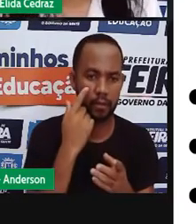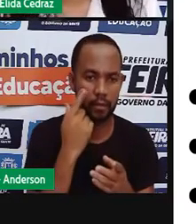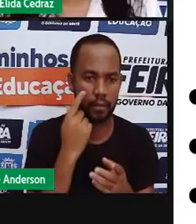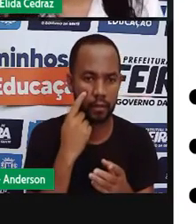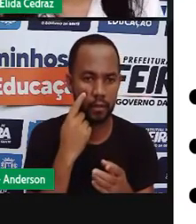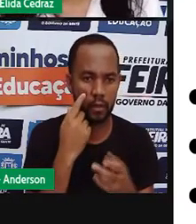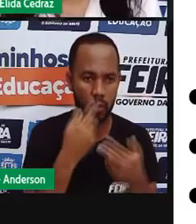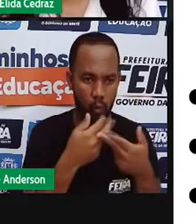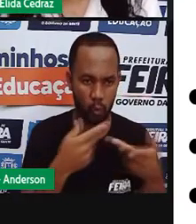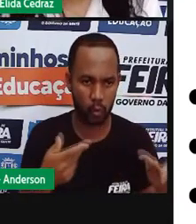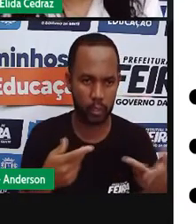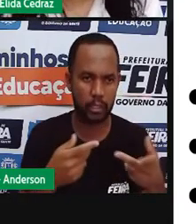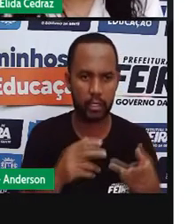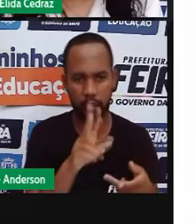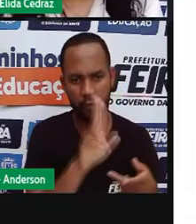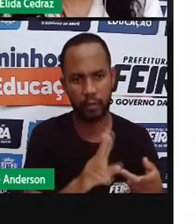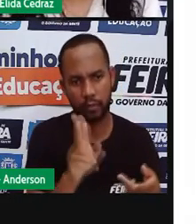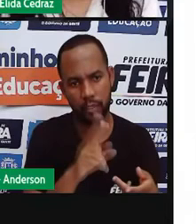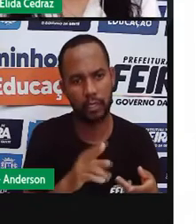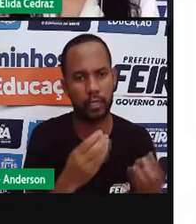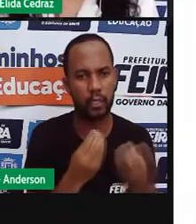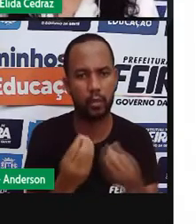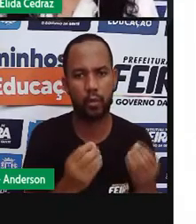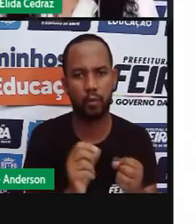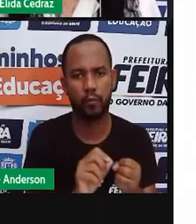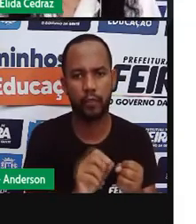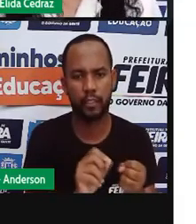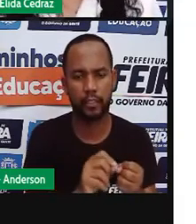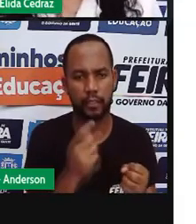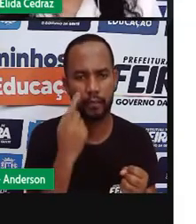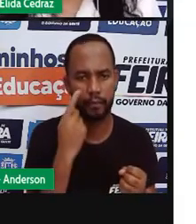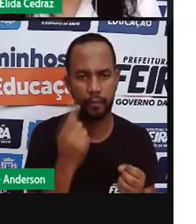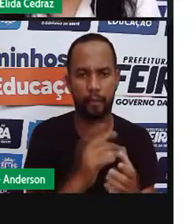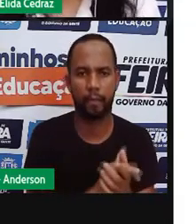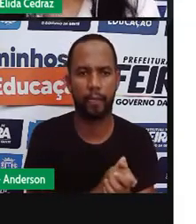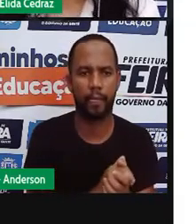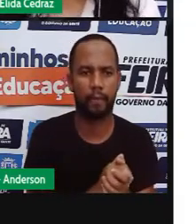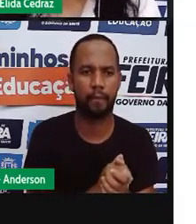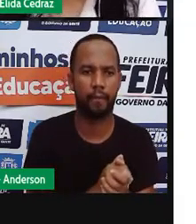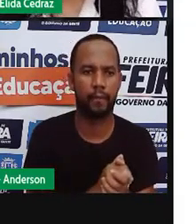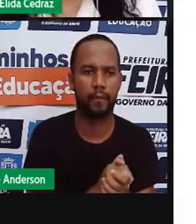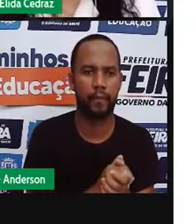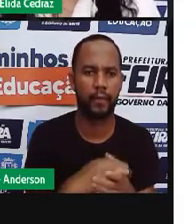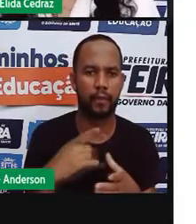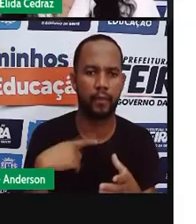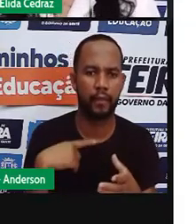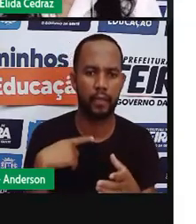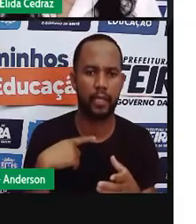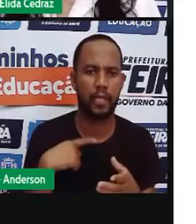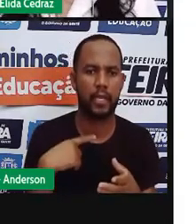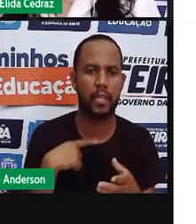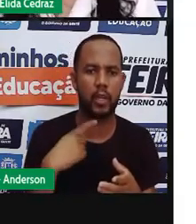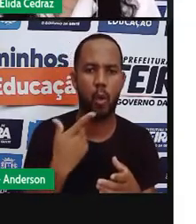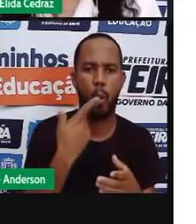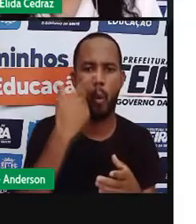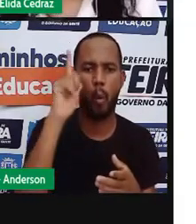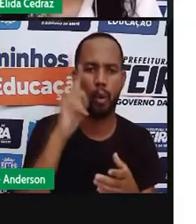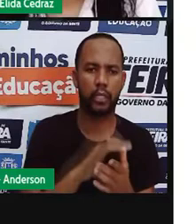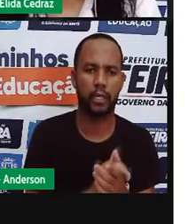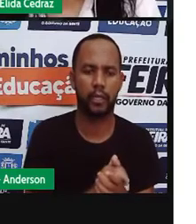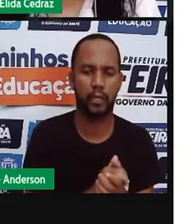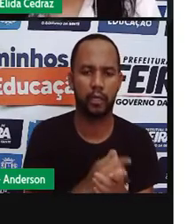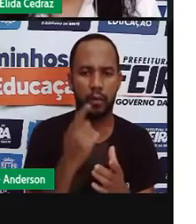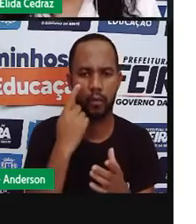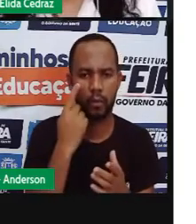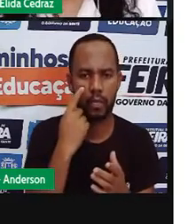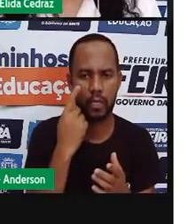três elementos principais. E aqui nós temos um outro tipo de